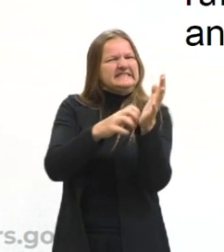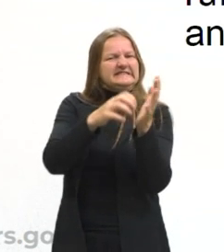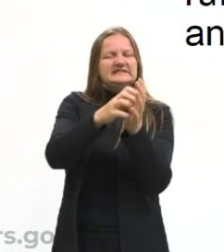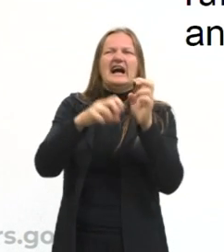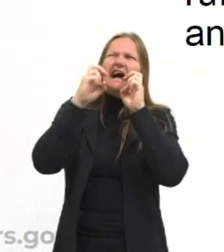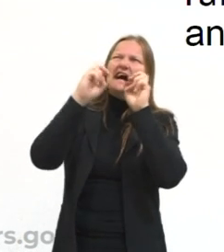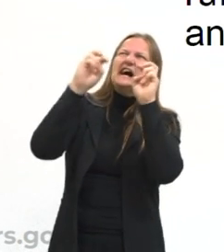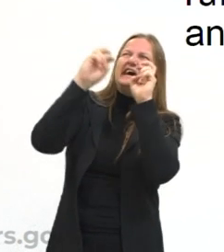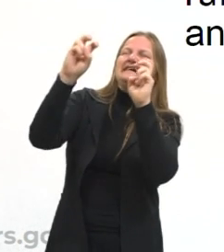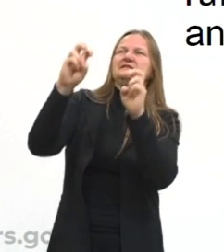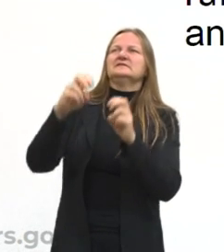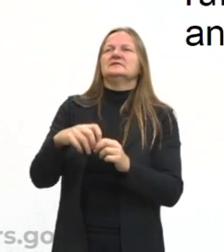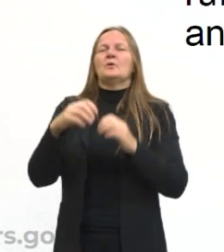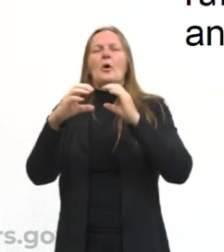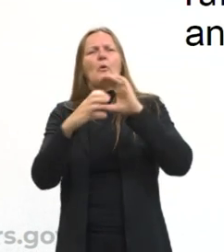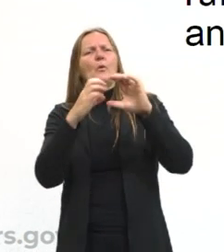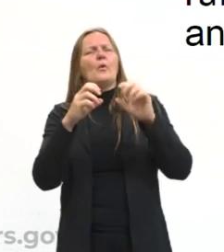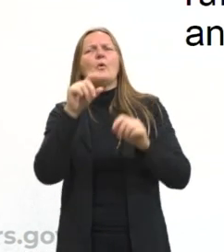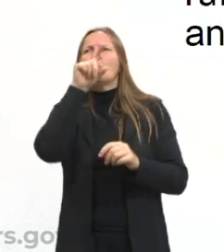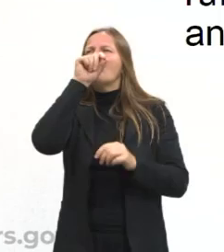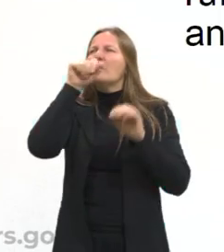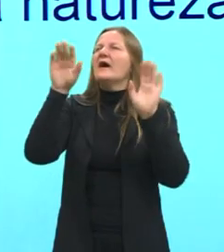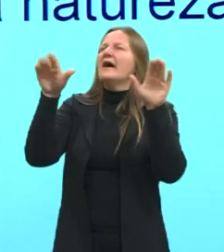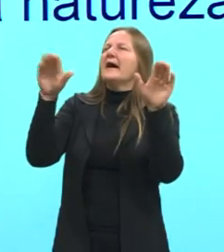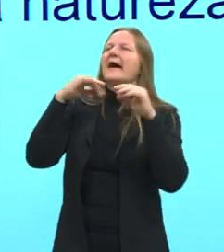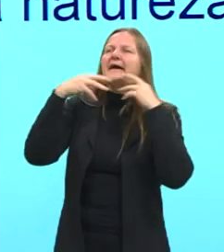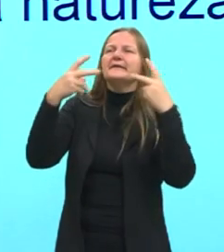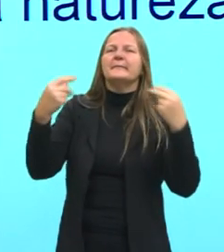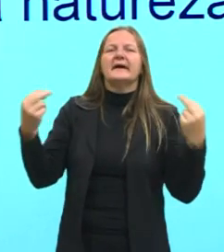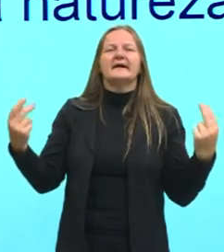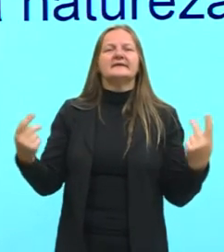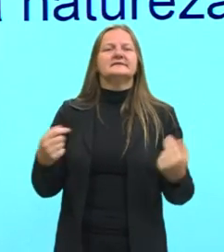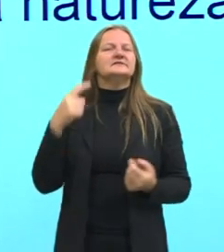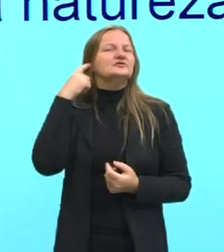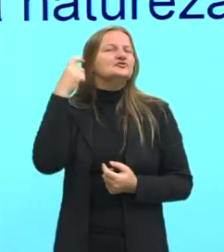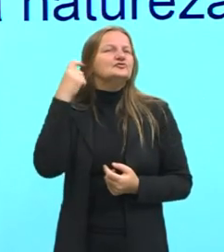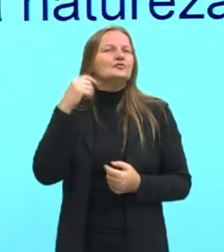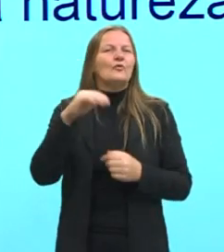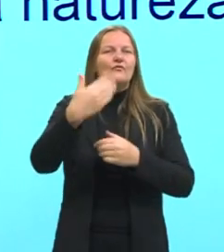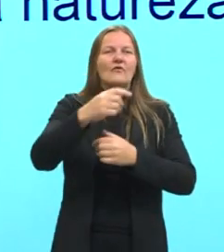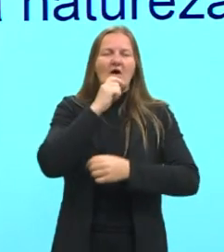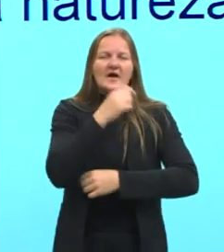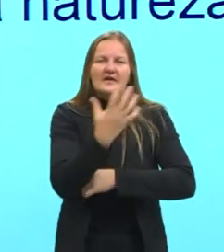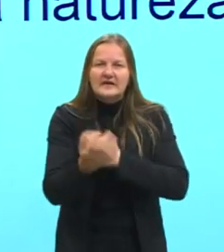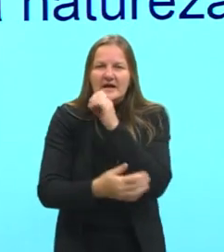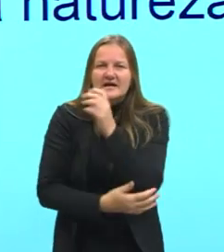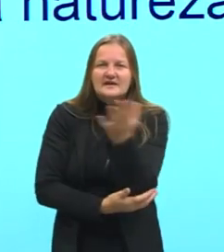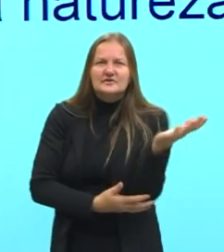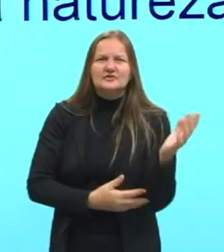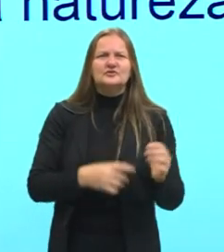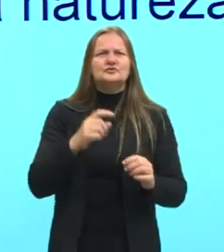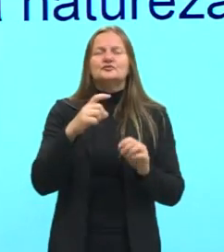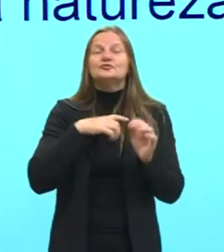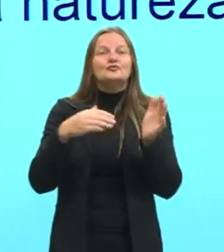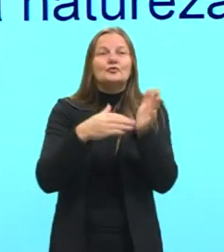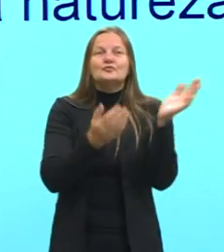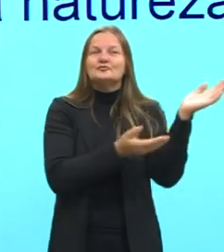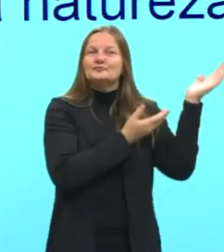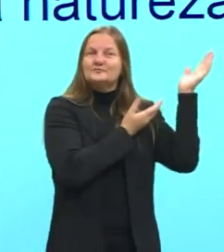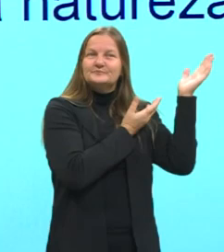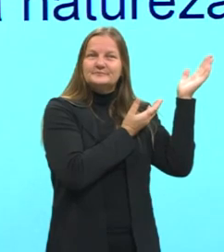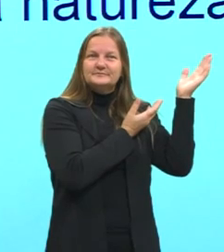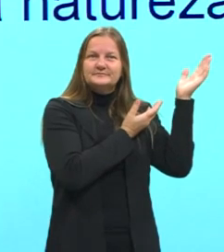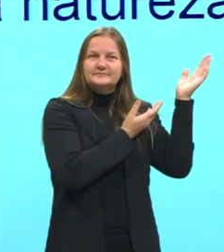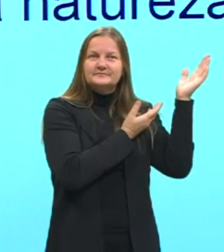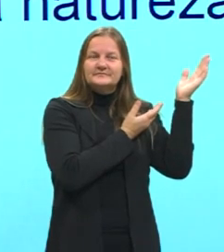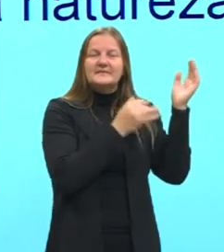gritos, dos cantos de animais, sons da natureza, né? Então, aqui, todos esses exemplos aqui no